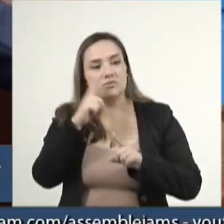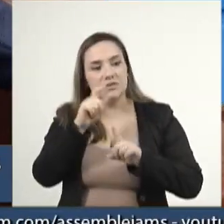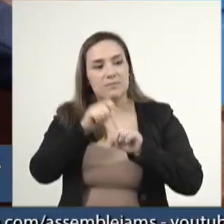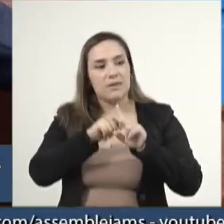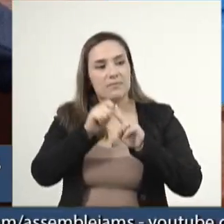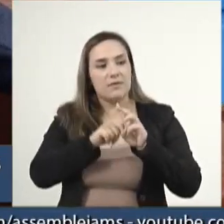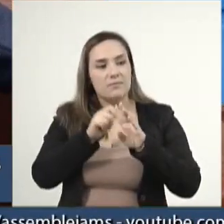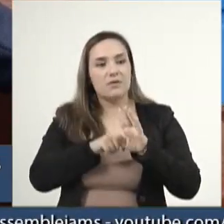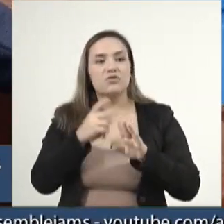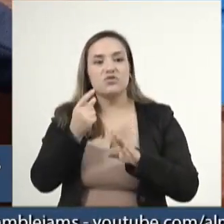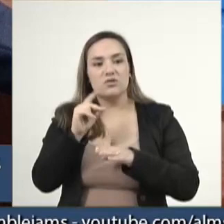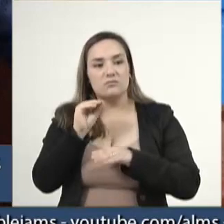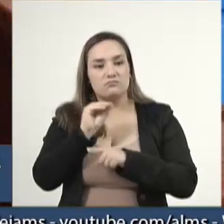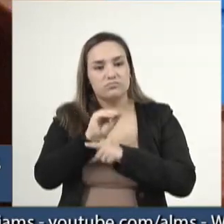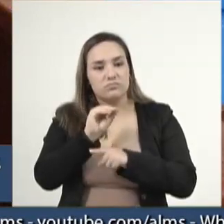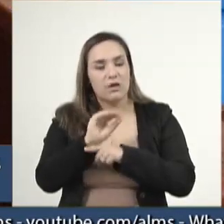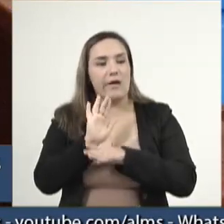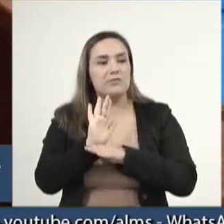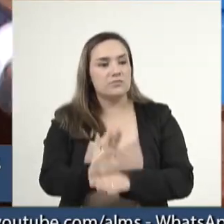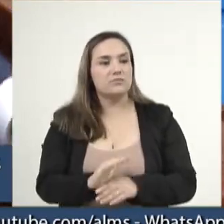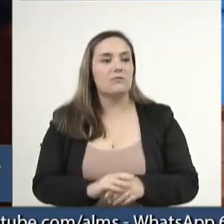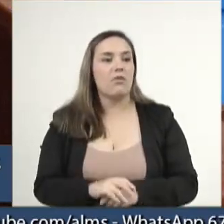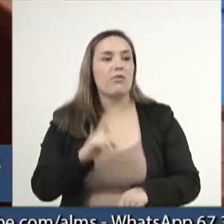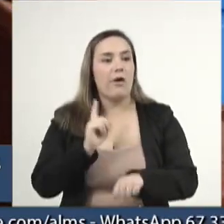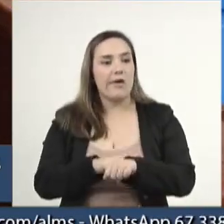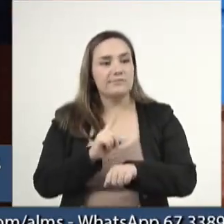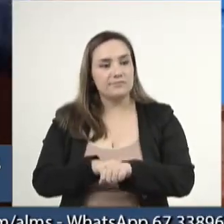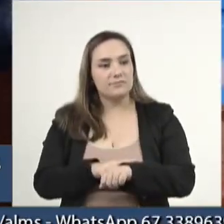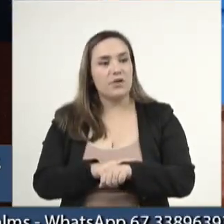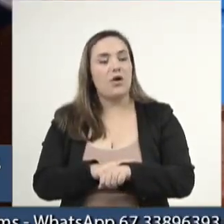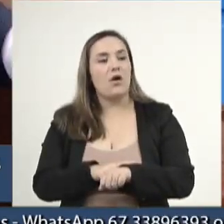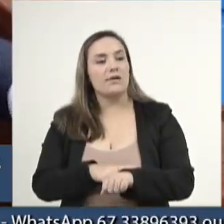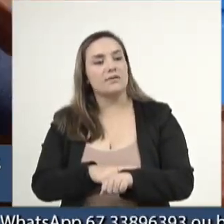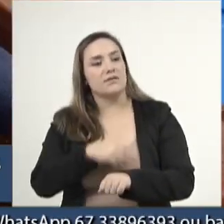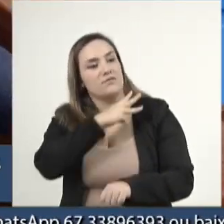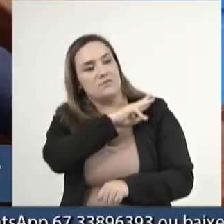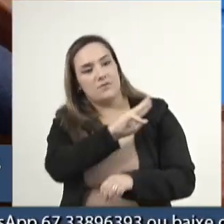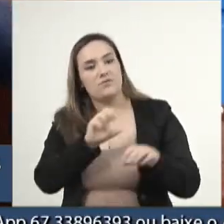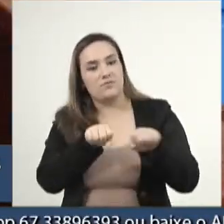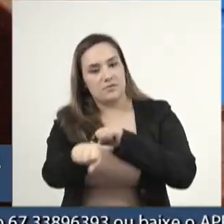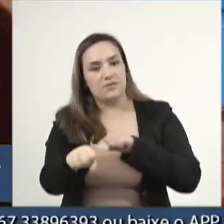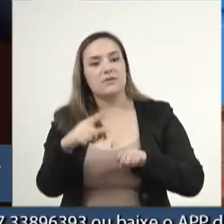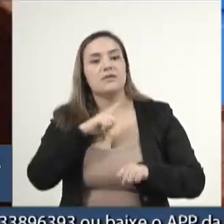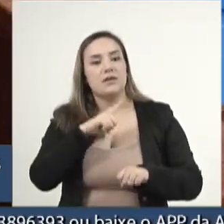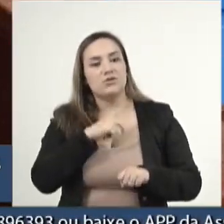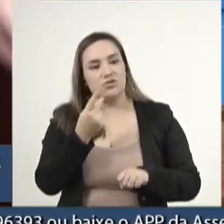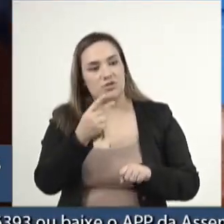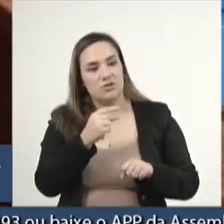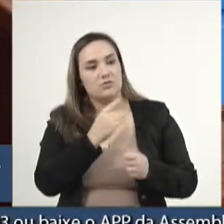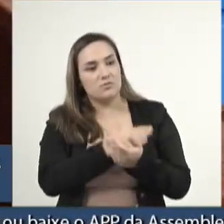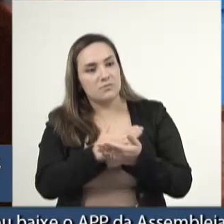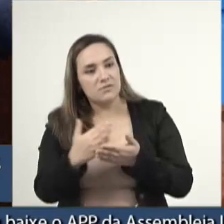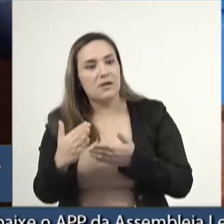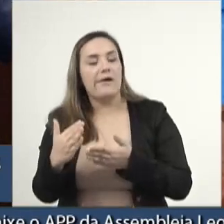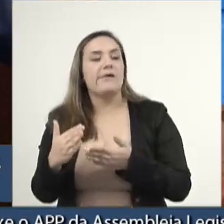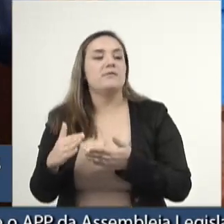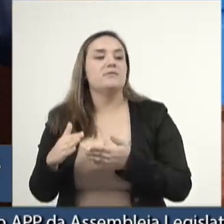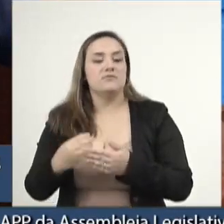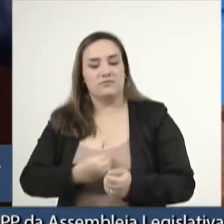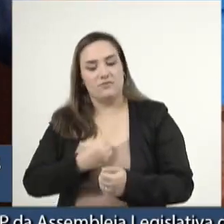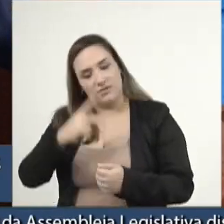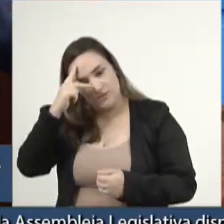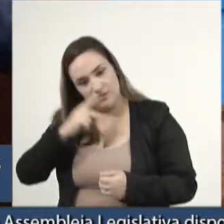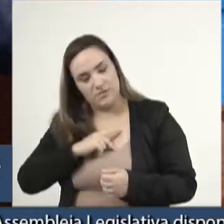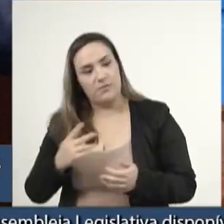um recurso. Ao final do ensino médio vai ter uma poupança para sair de lá e começar a sua